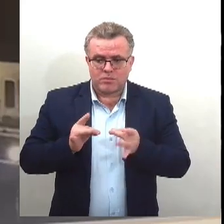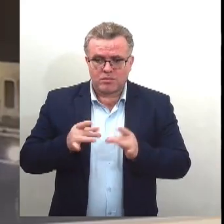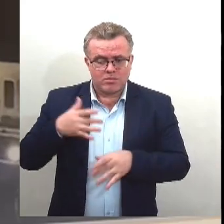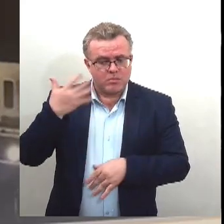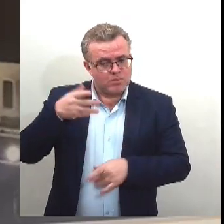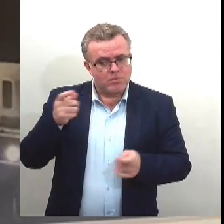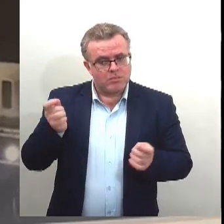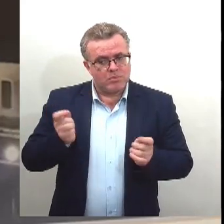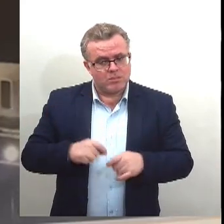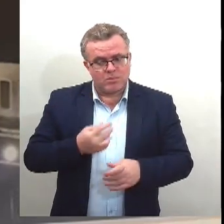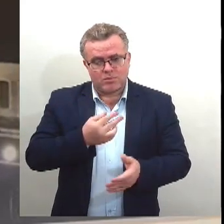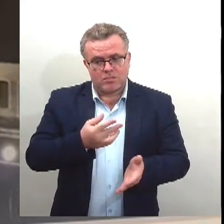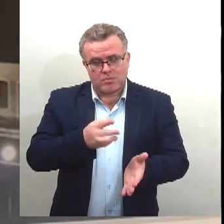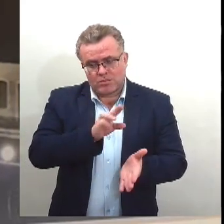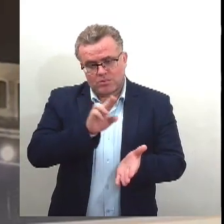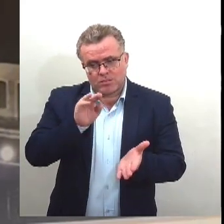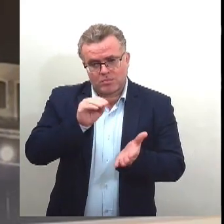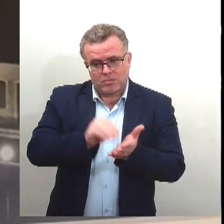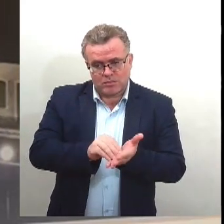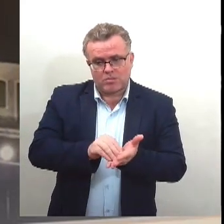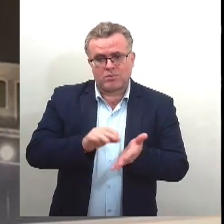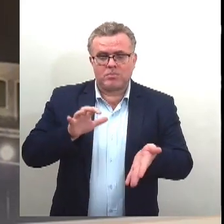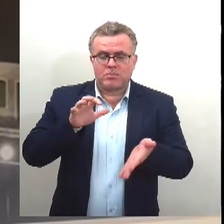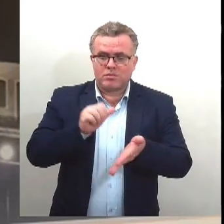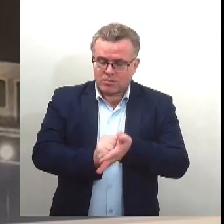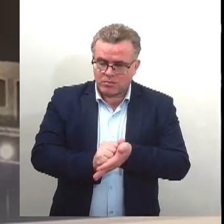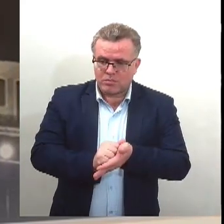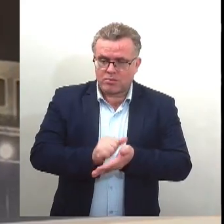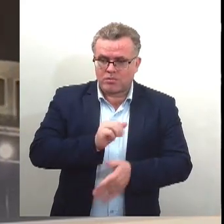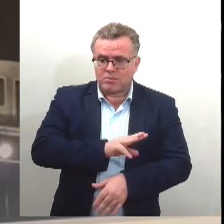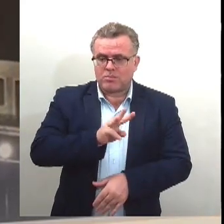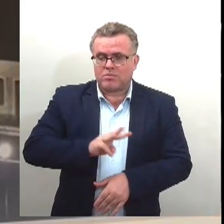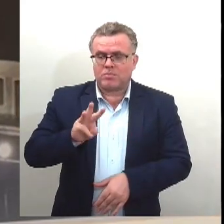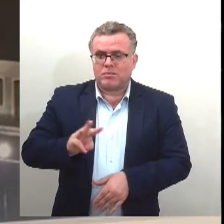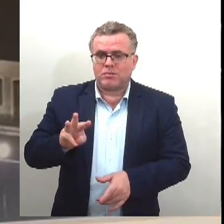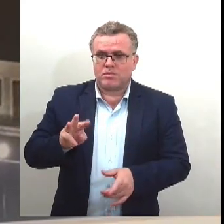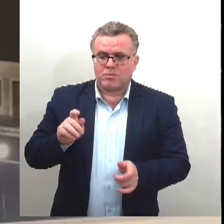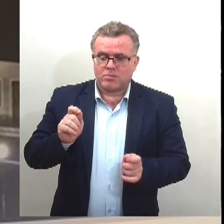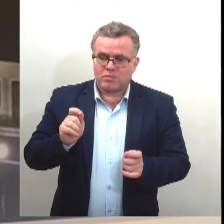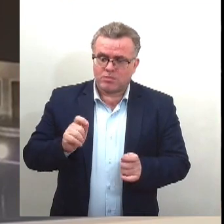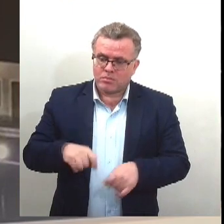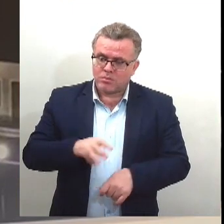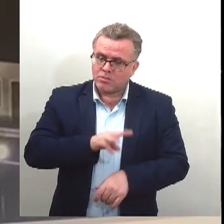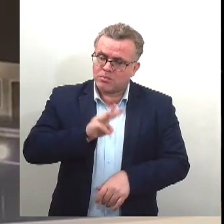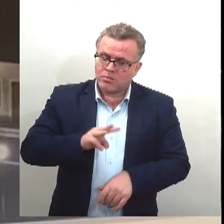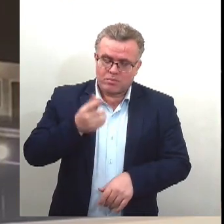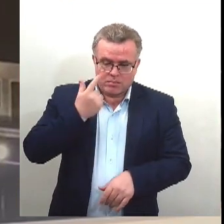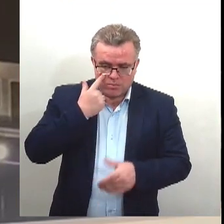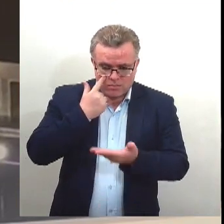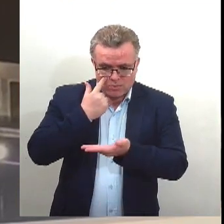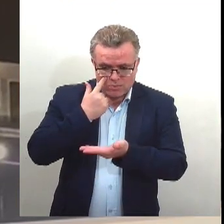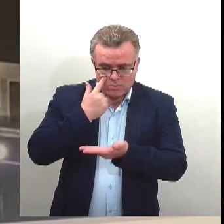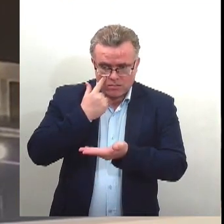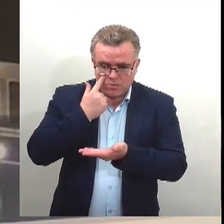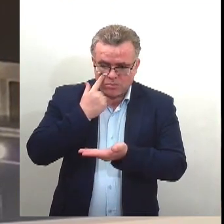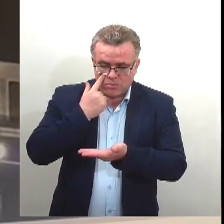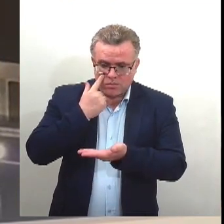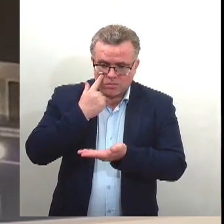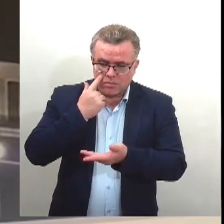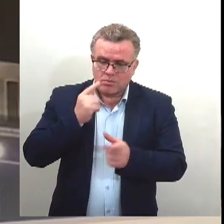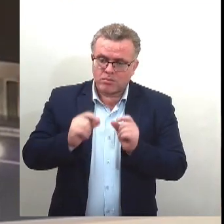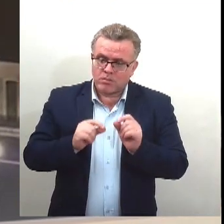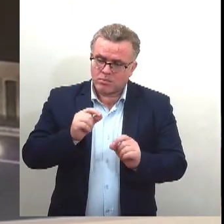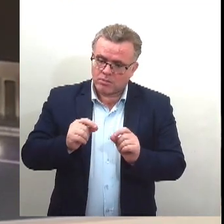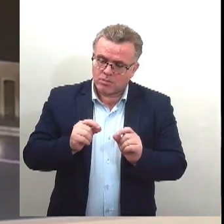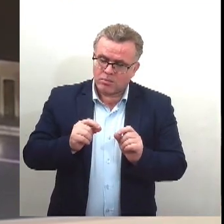cadastrar no site da Prefeitura de São Cristóvão, que é o www.sancristóvão.se.gov